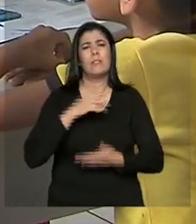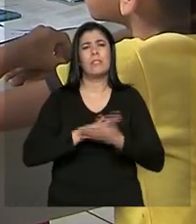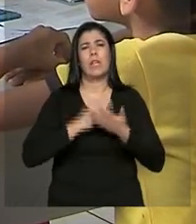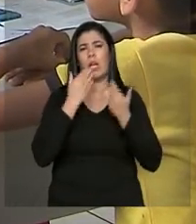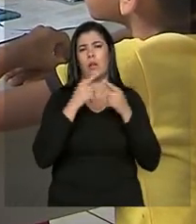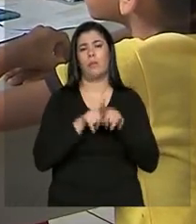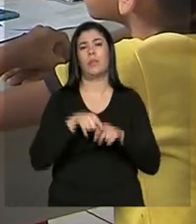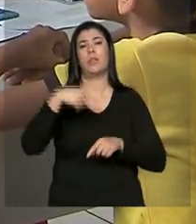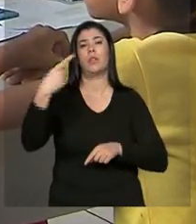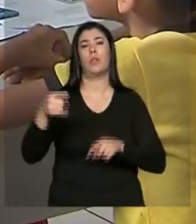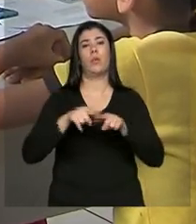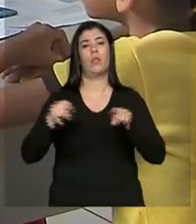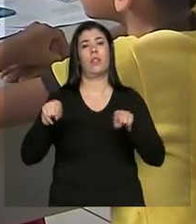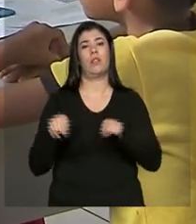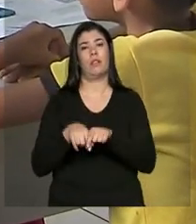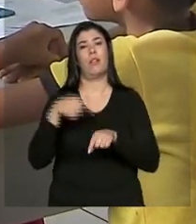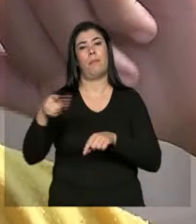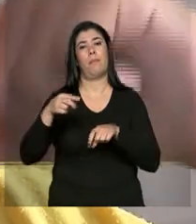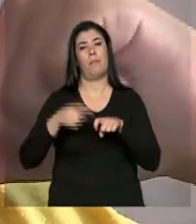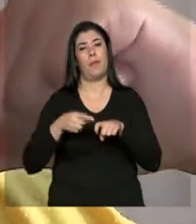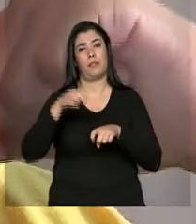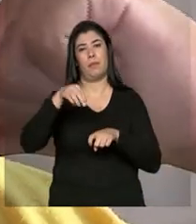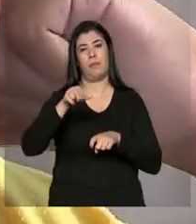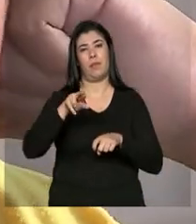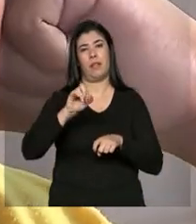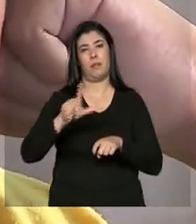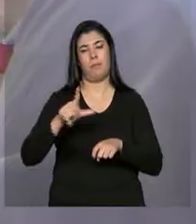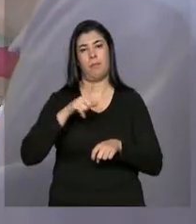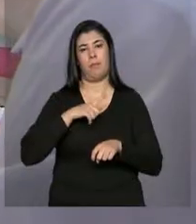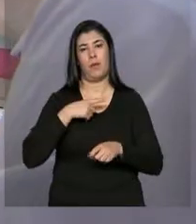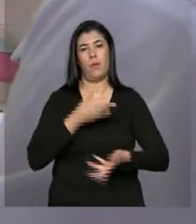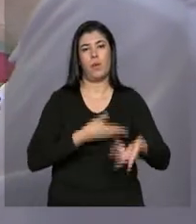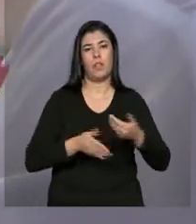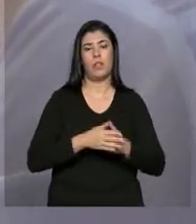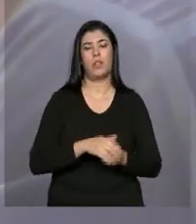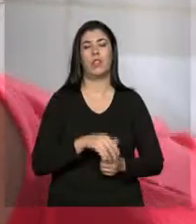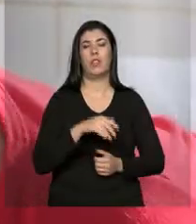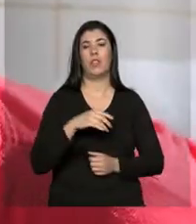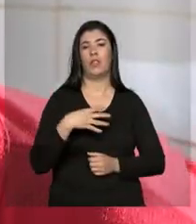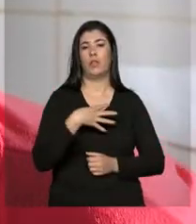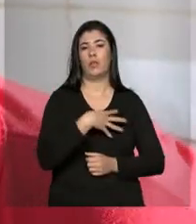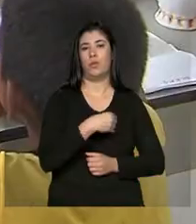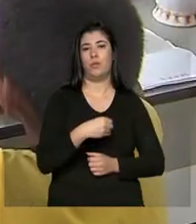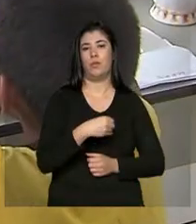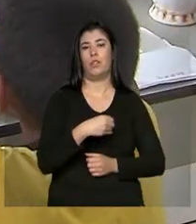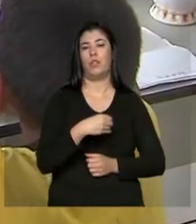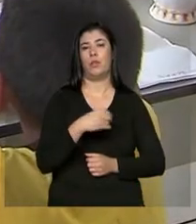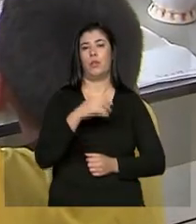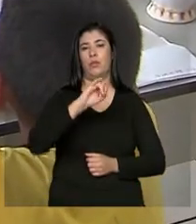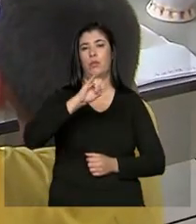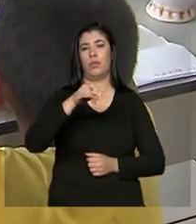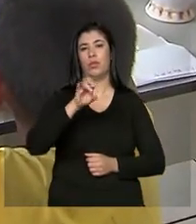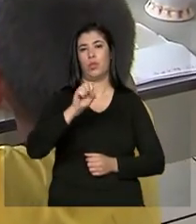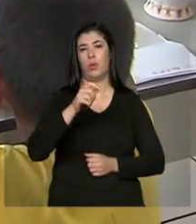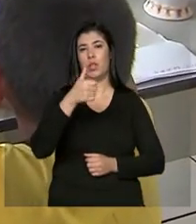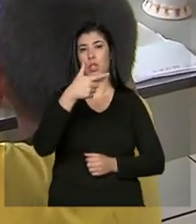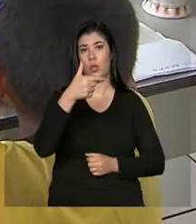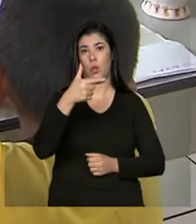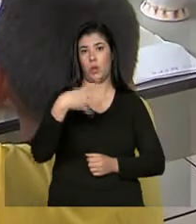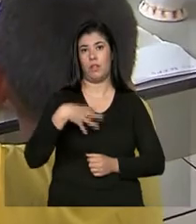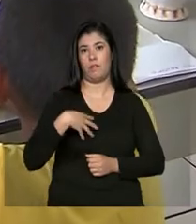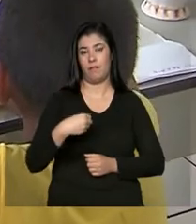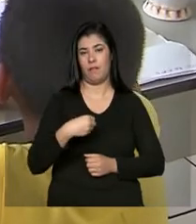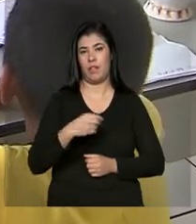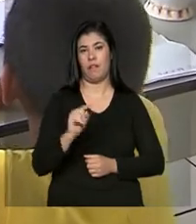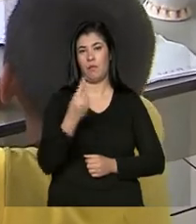outra Maribel atende a um caso diferente. Jonas é um dos 12 filhos de Dona Valdirene. Você sente alguma